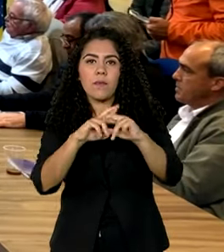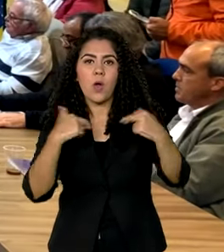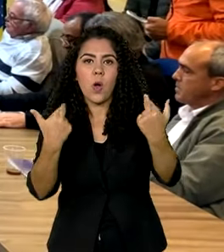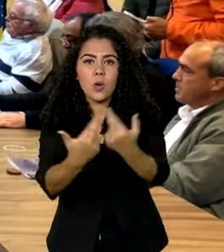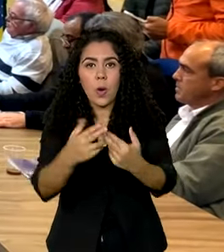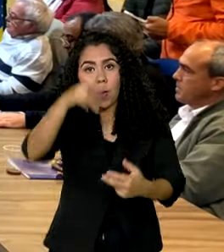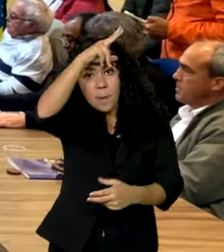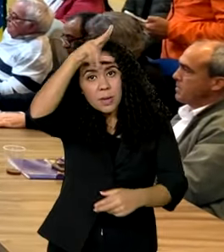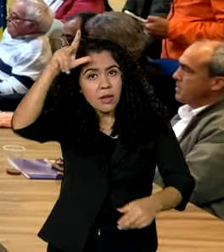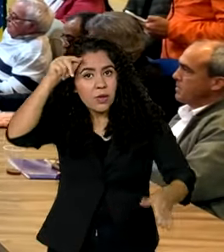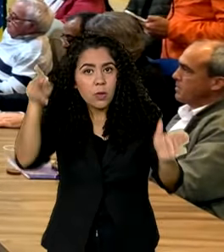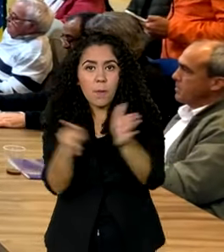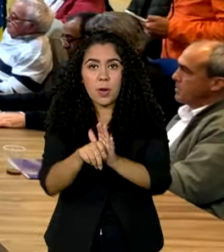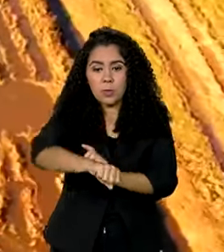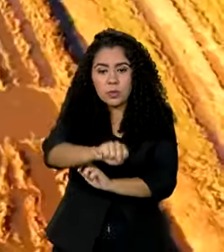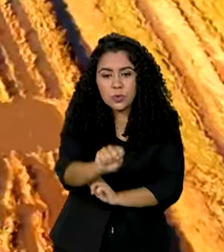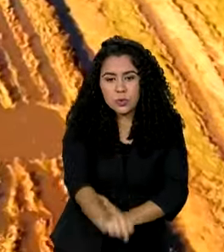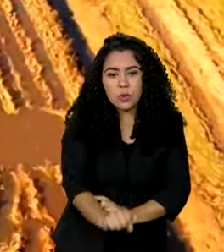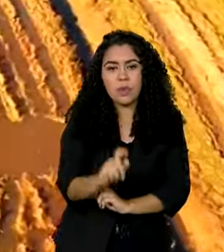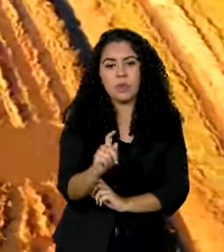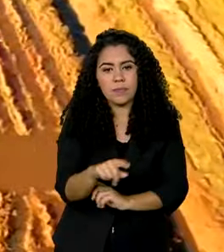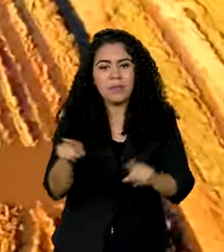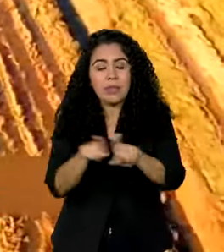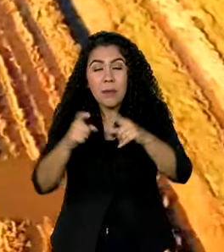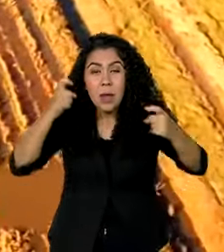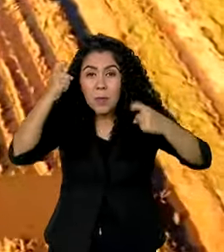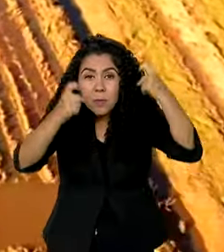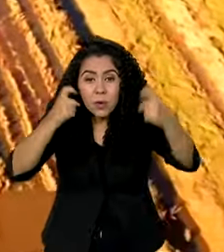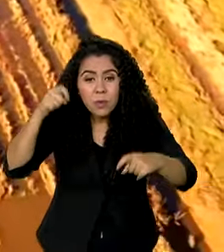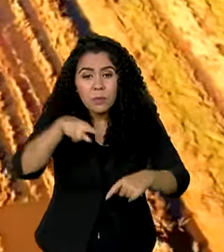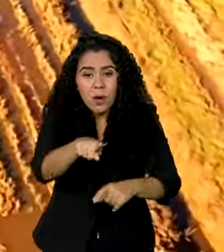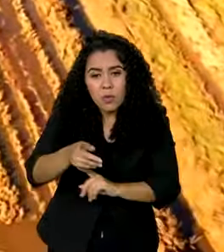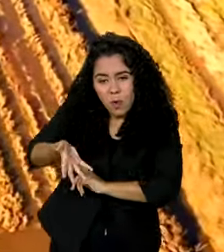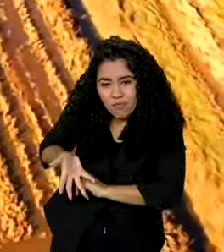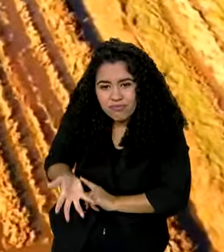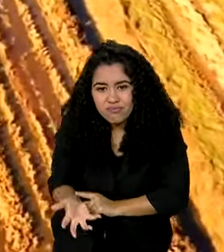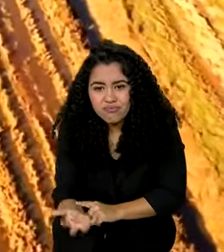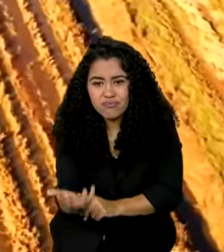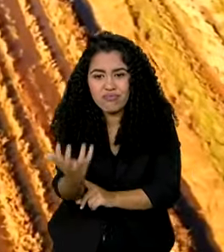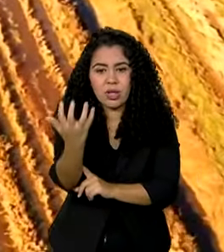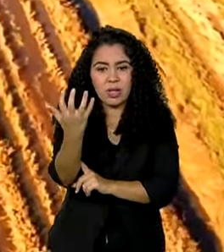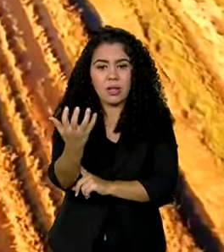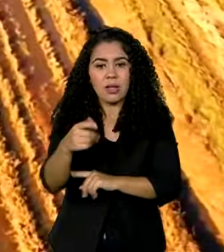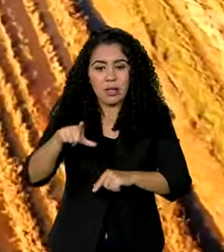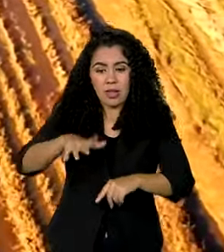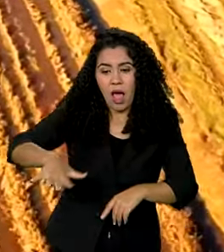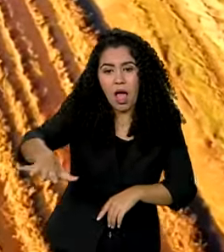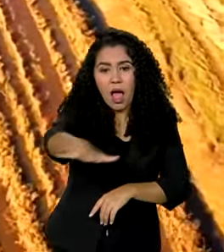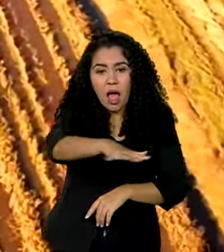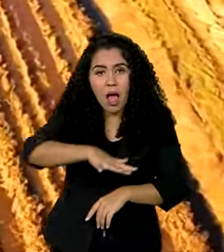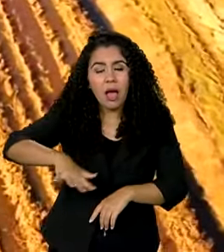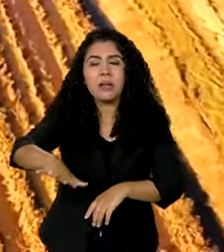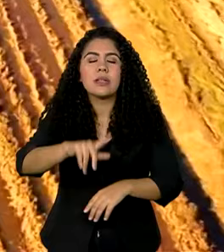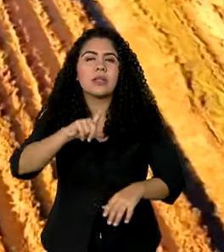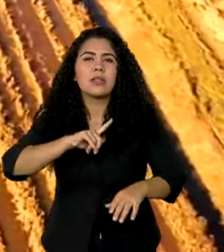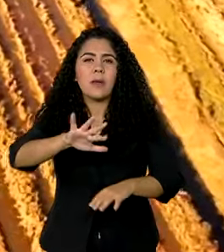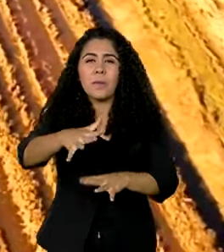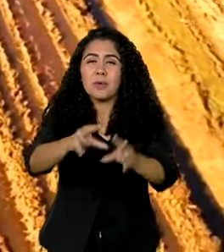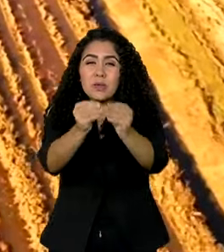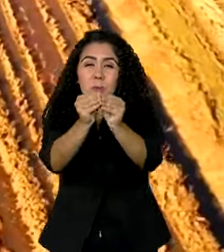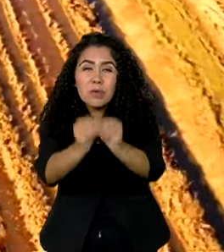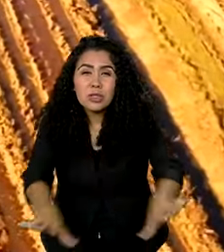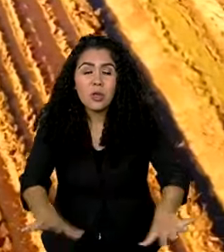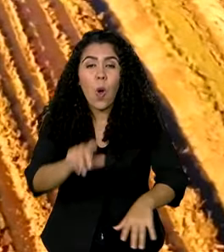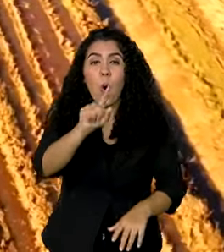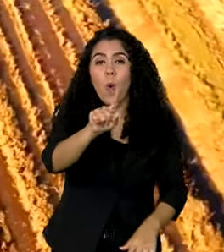Os prefeitos relataram a preocupação com a lavoura. Segundo eles, a EMATER do estado estima prejuízos